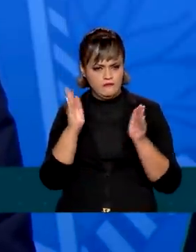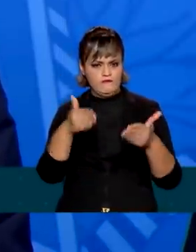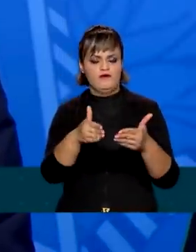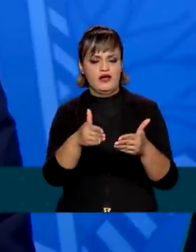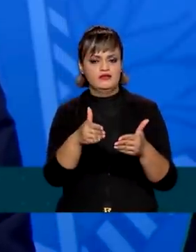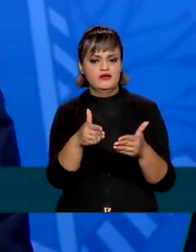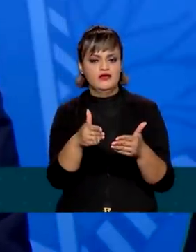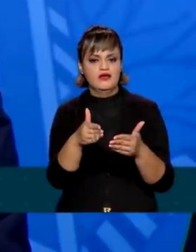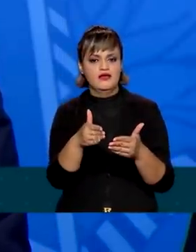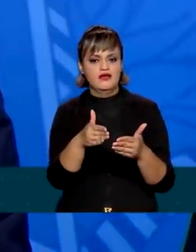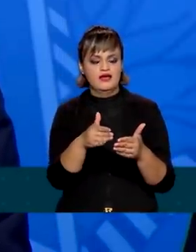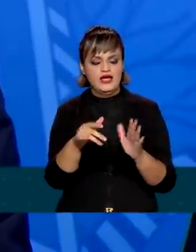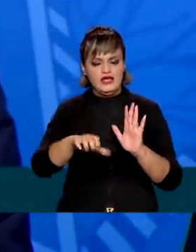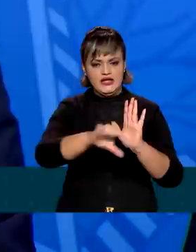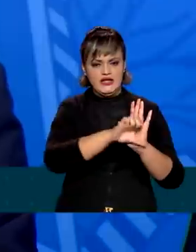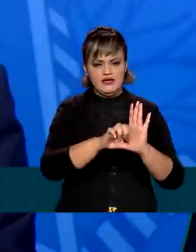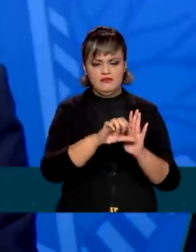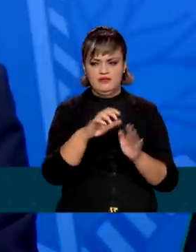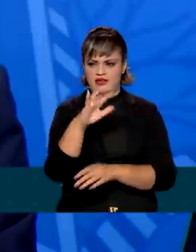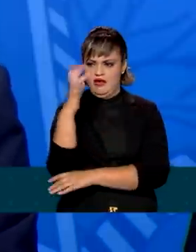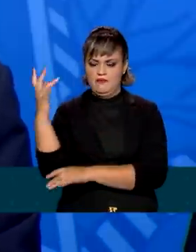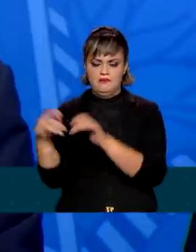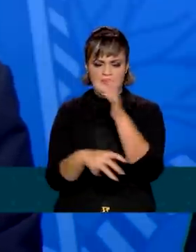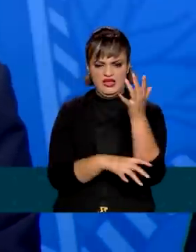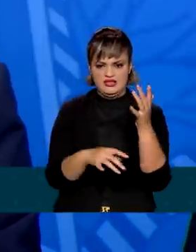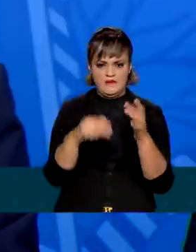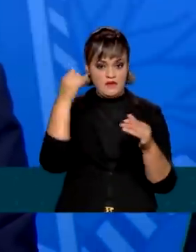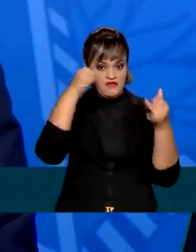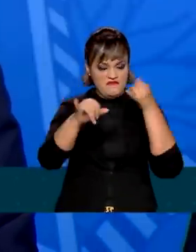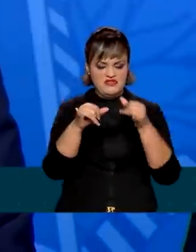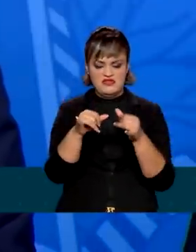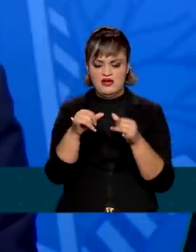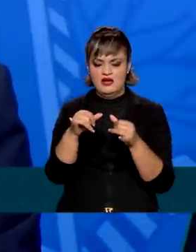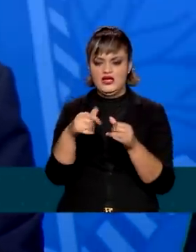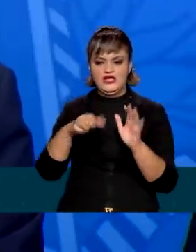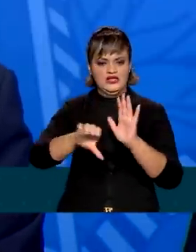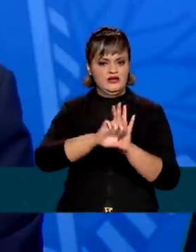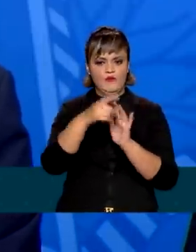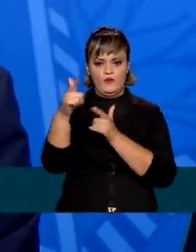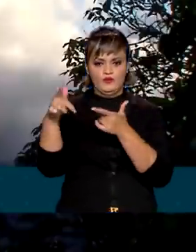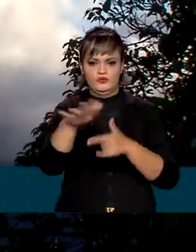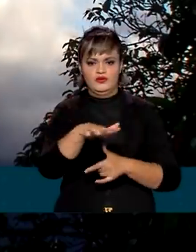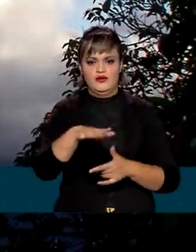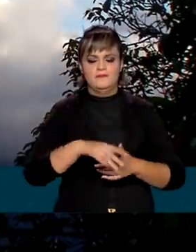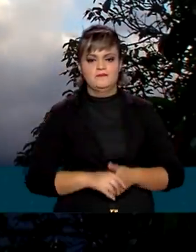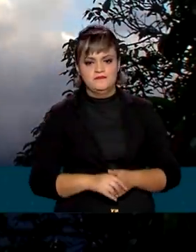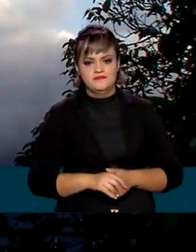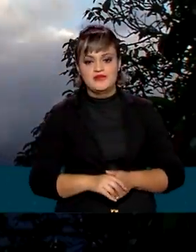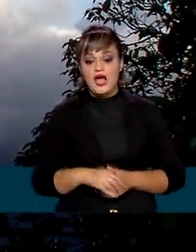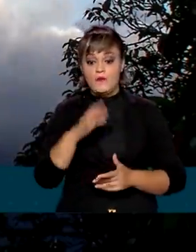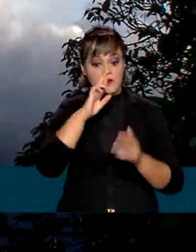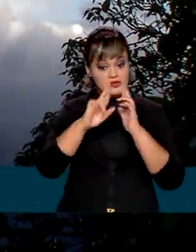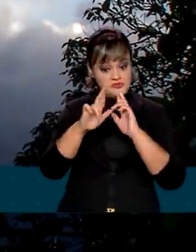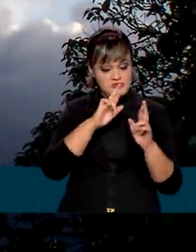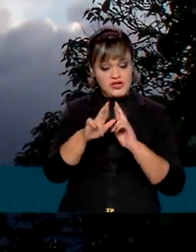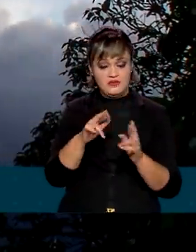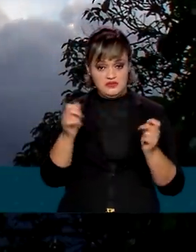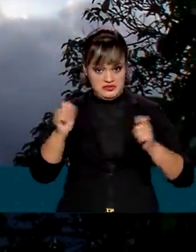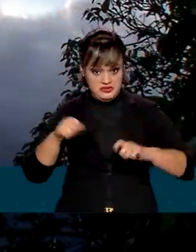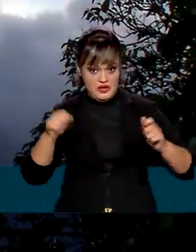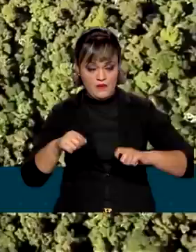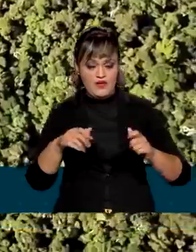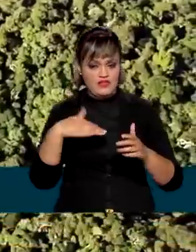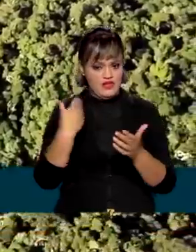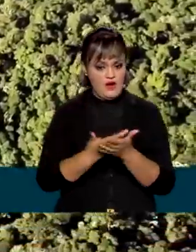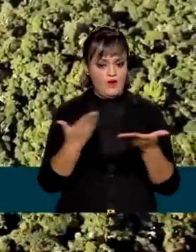em relação aos crimes ambientais e, além dos crimes ambientais, todos os crimes que ocorram no território. Os resultados alcançados pelo país